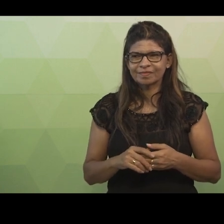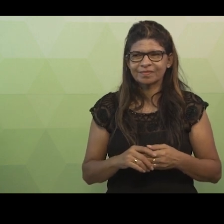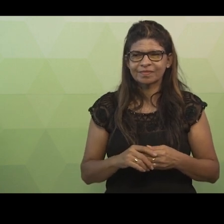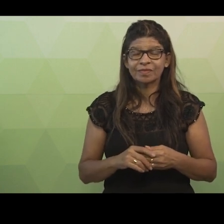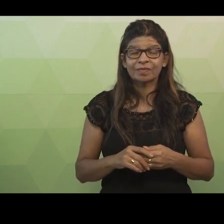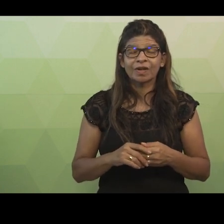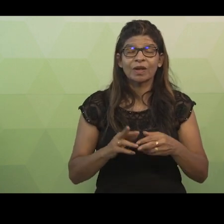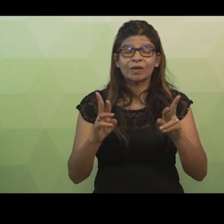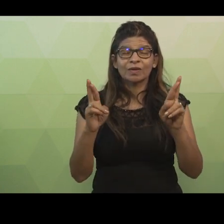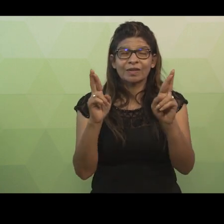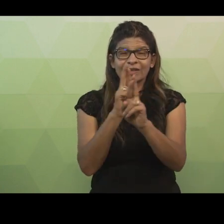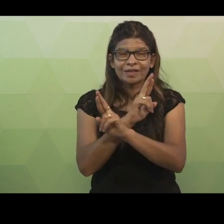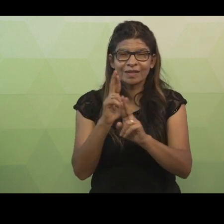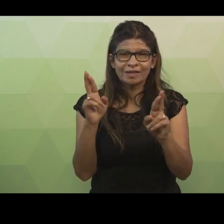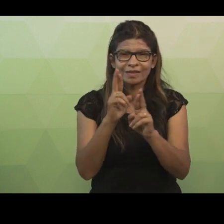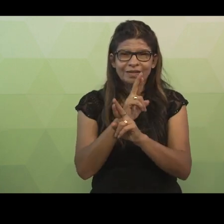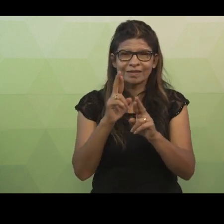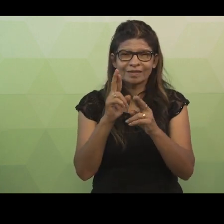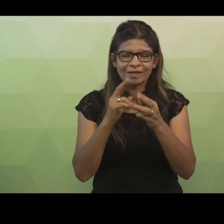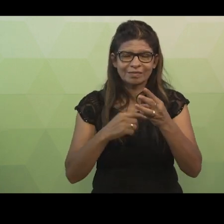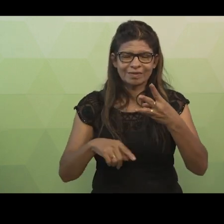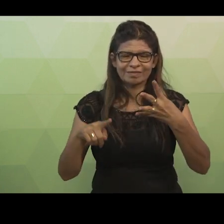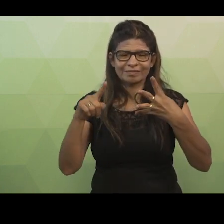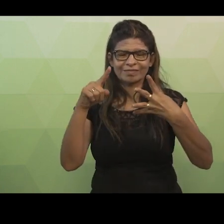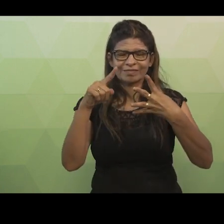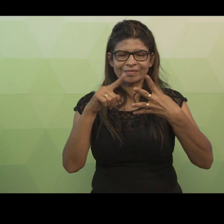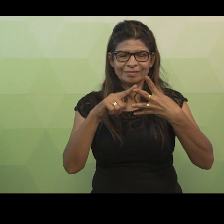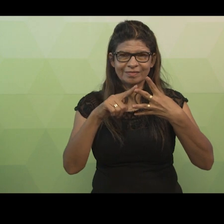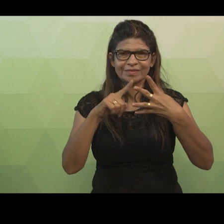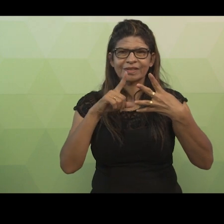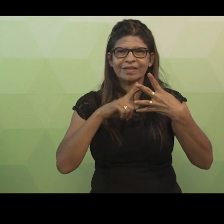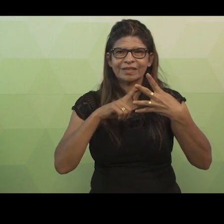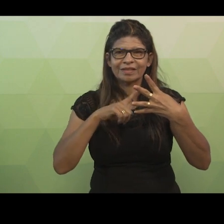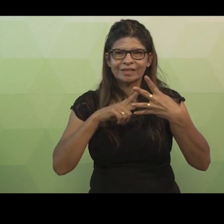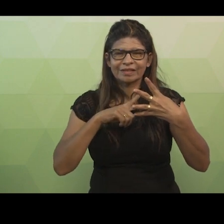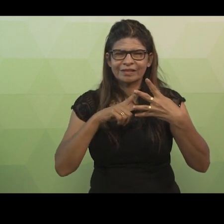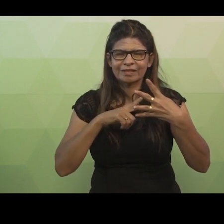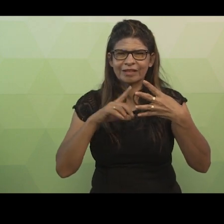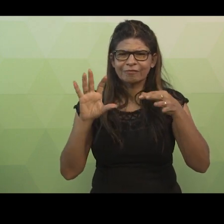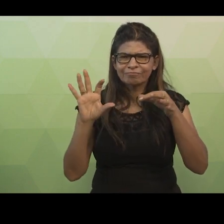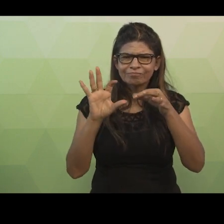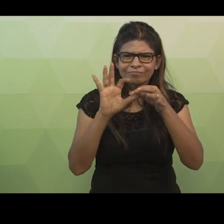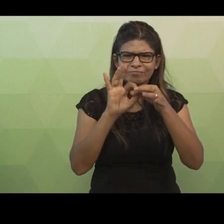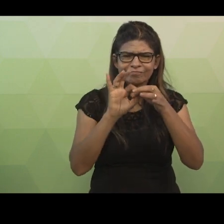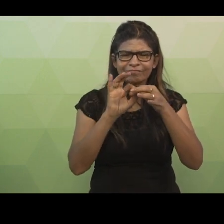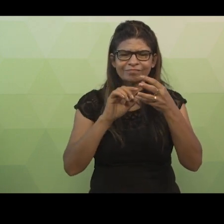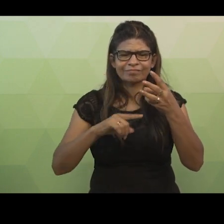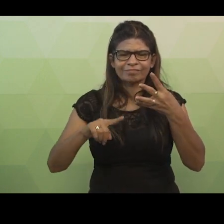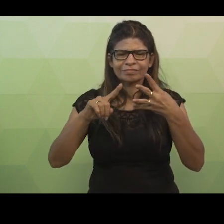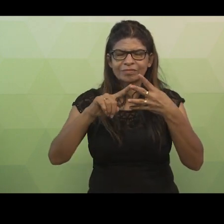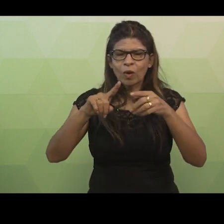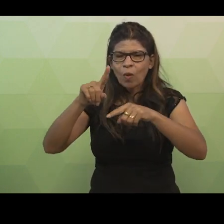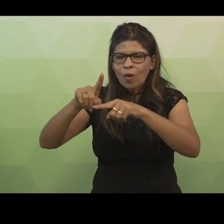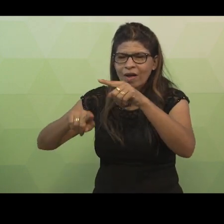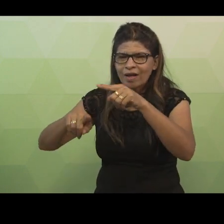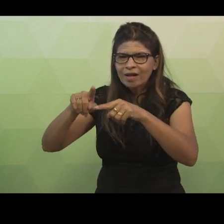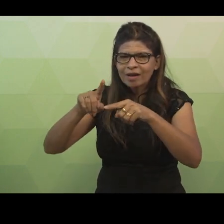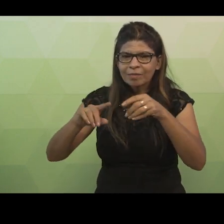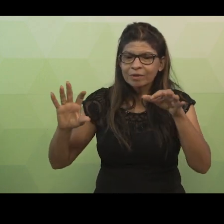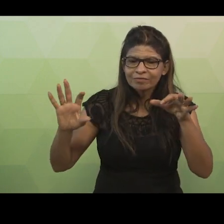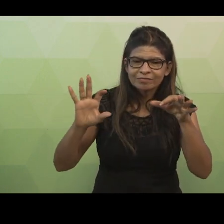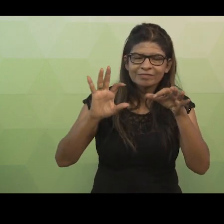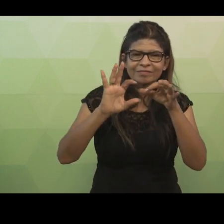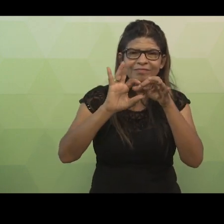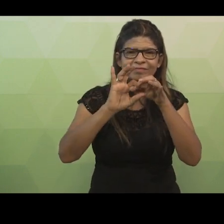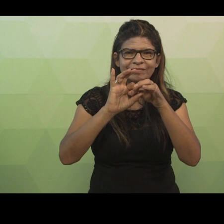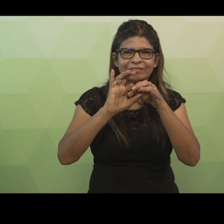No relacionamento por agregação, temos uma associação na qual o elemento associado é parte